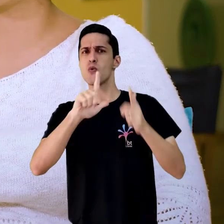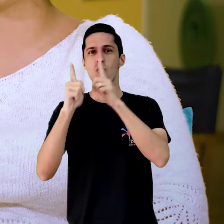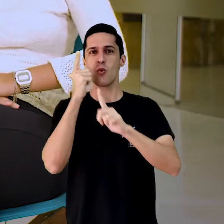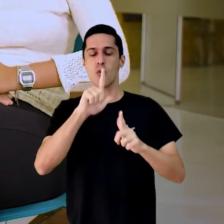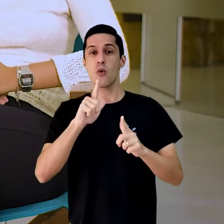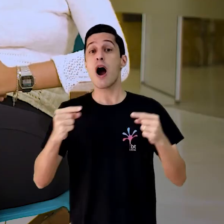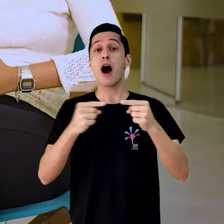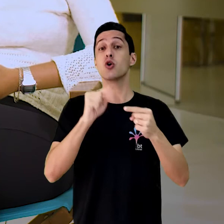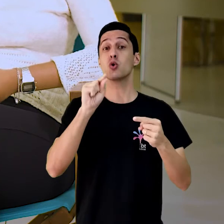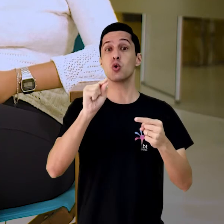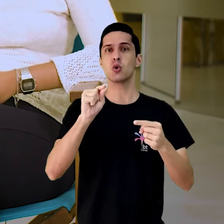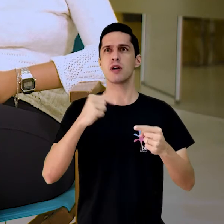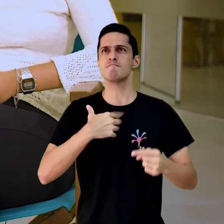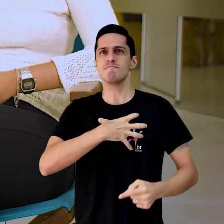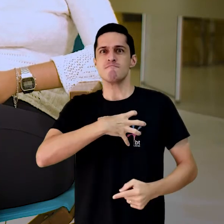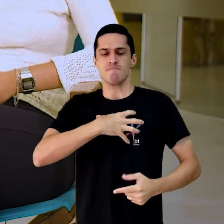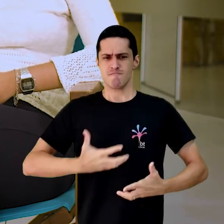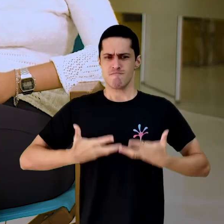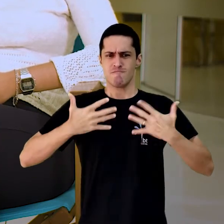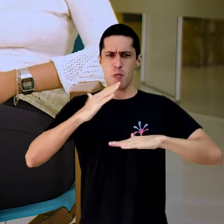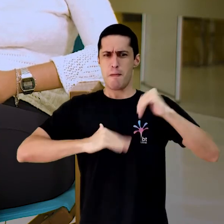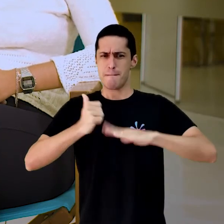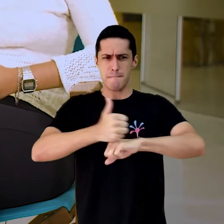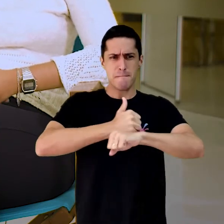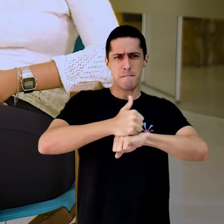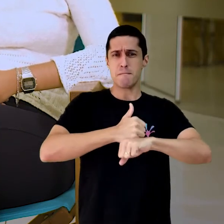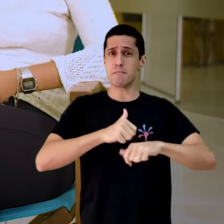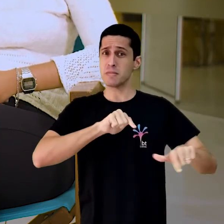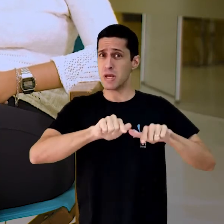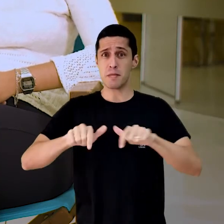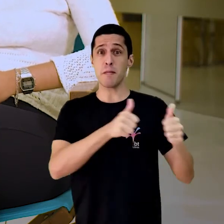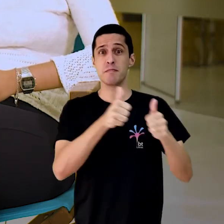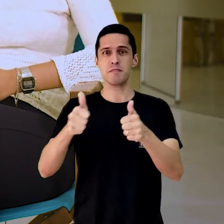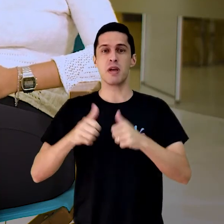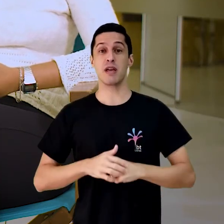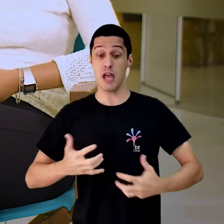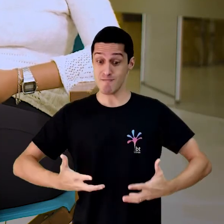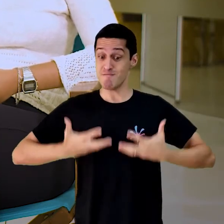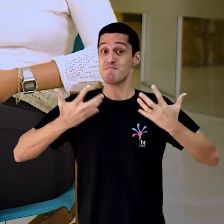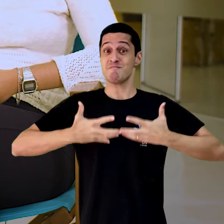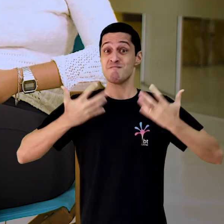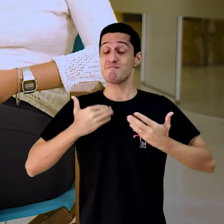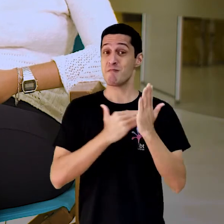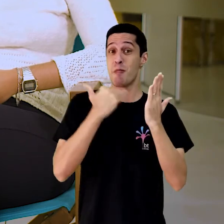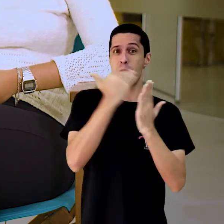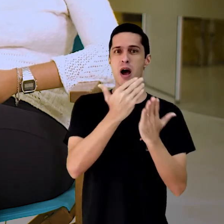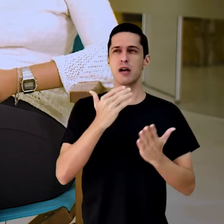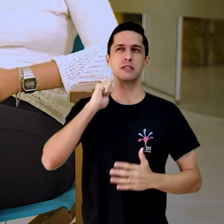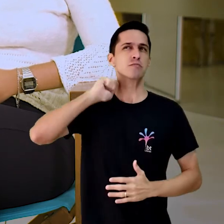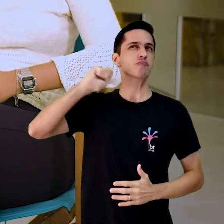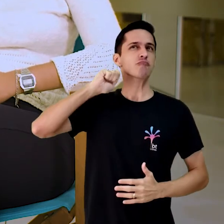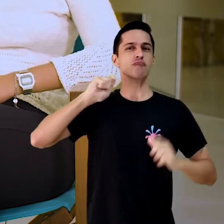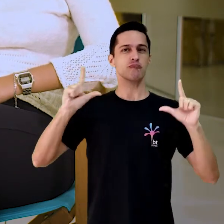profissional, maior entusiasmo com o ensino, menor ocorrência de estresse e burnout, maior comprometimento desse professor